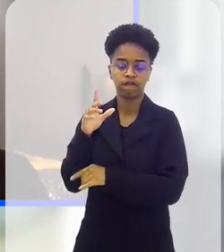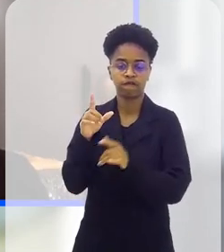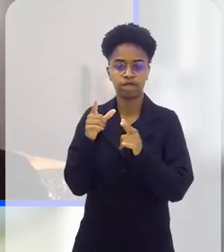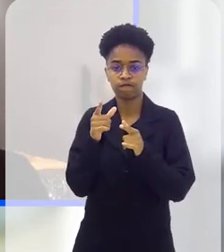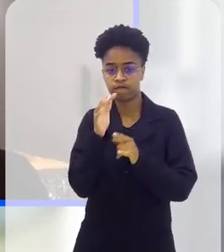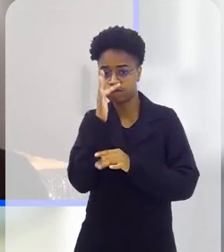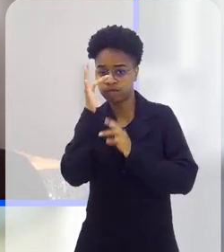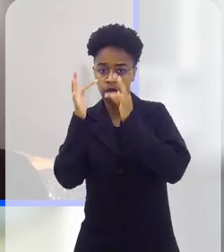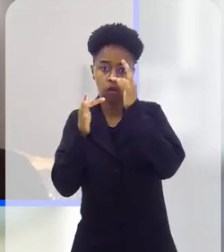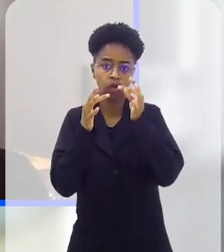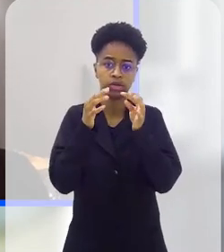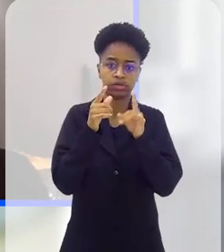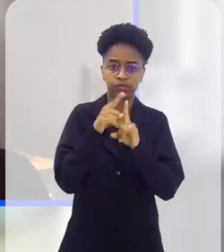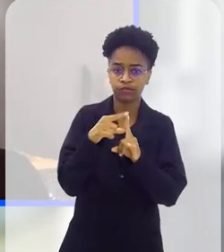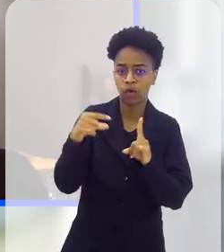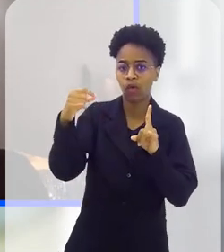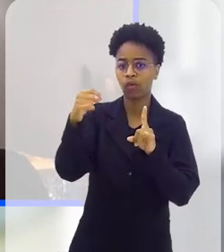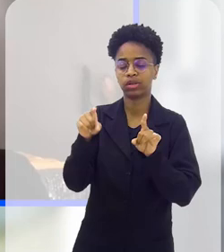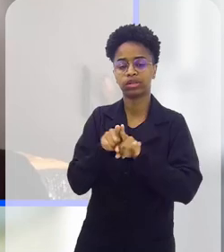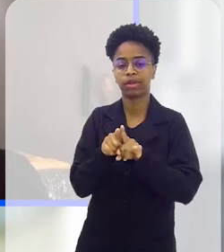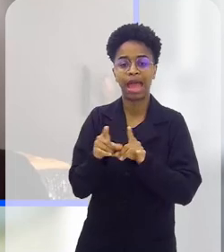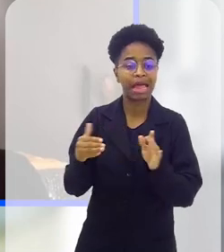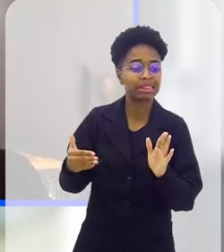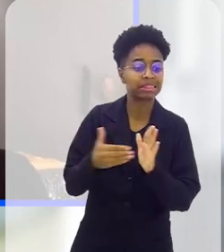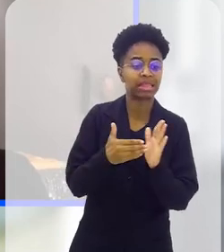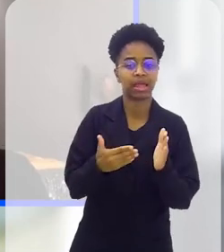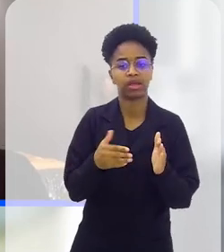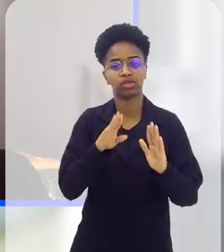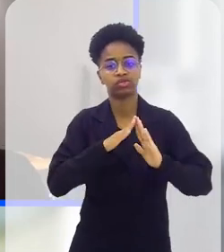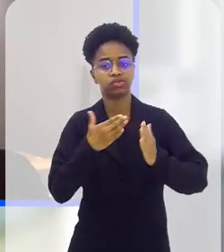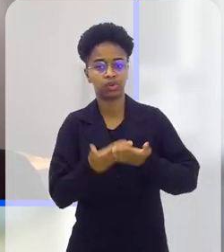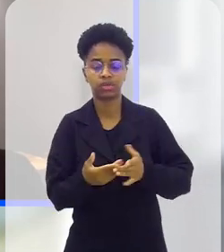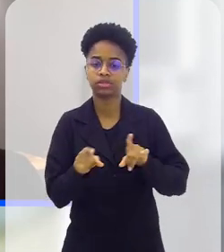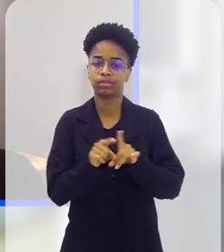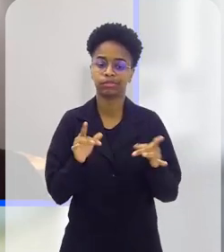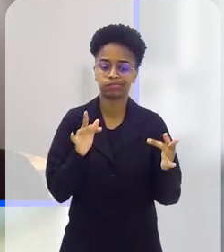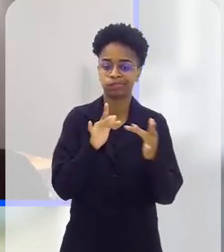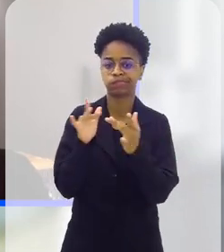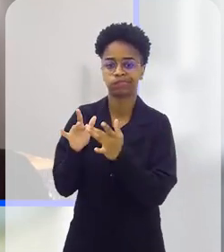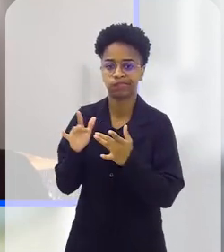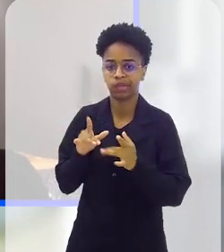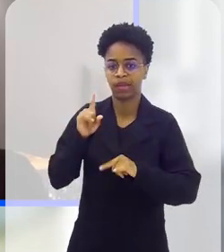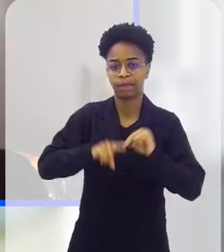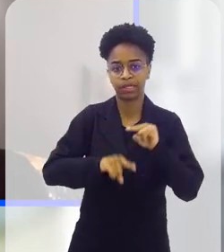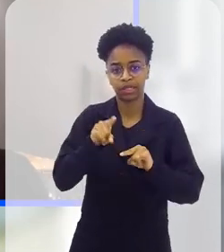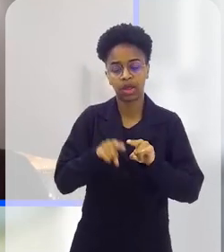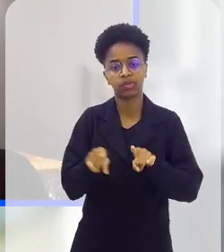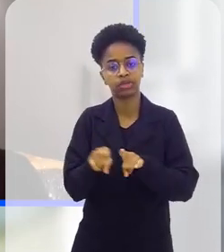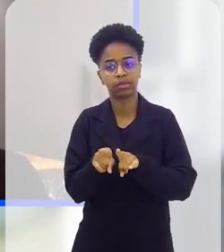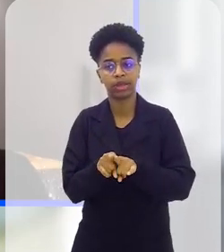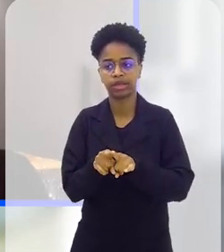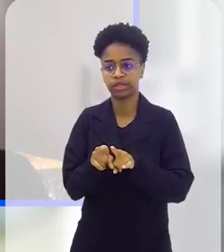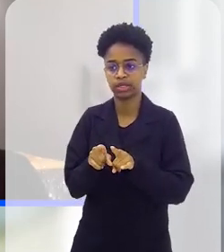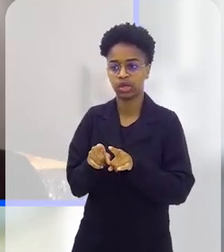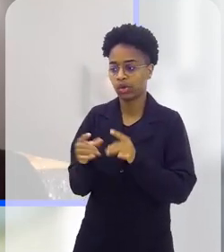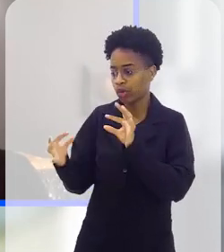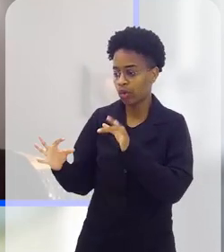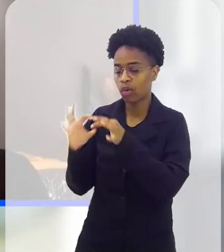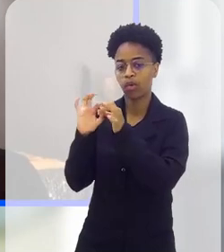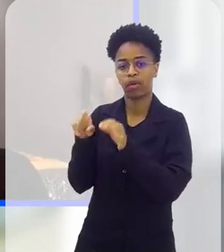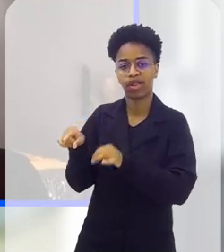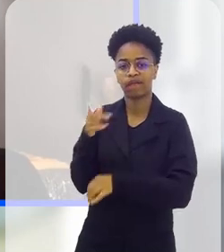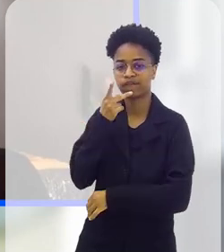folhas, galhos, flores, até chegar à escola e, a partir dessa materialidade, conectar com tudo que a doutora falou